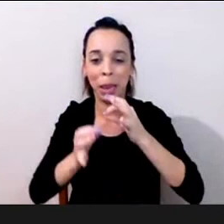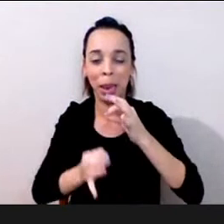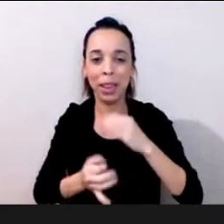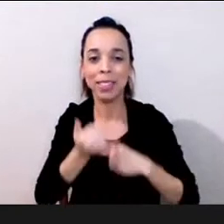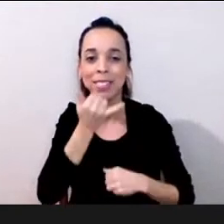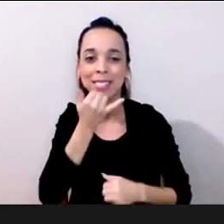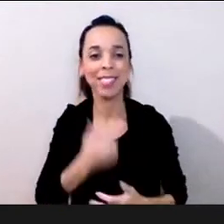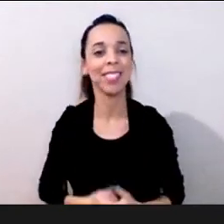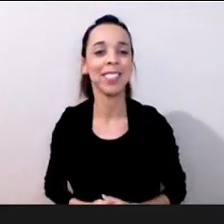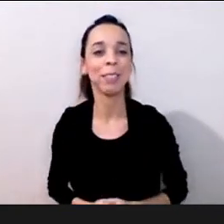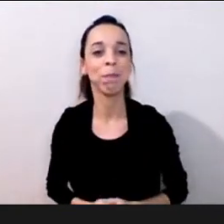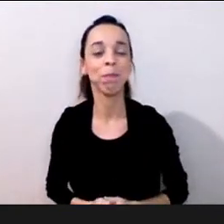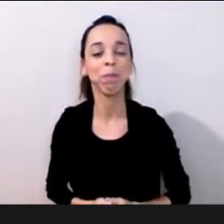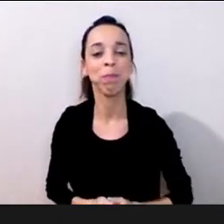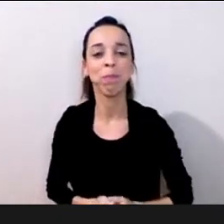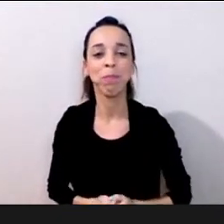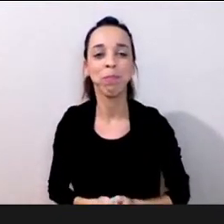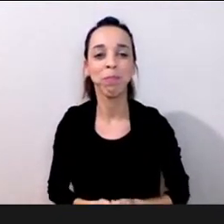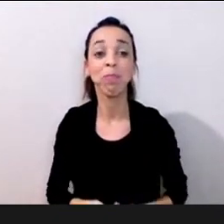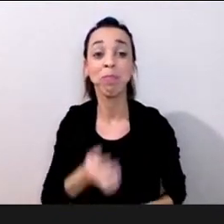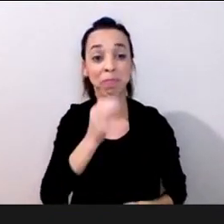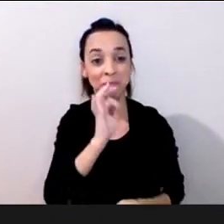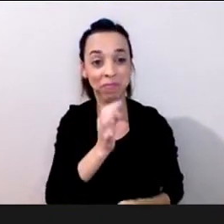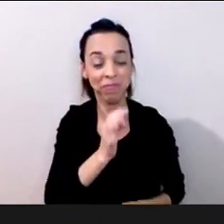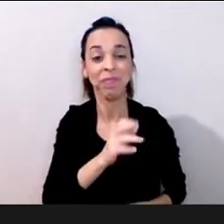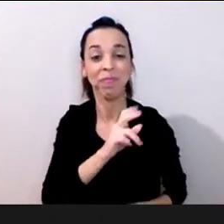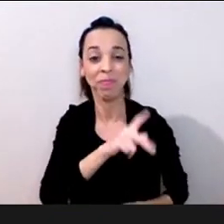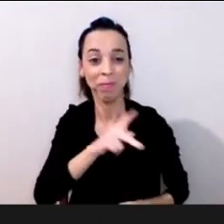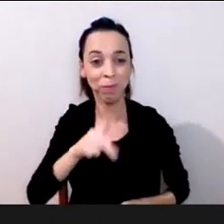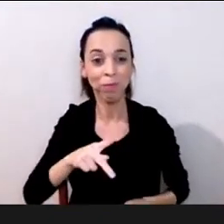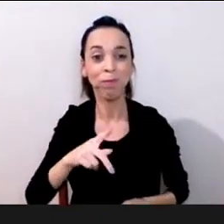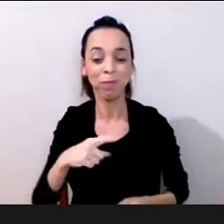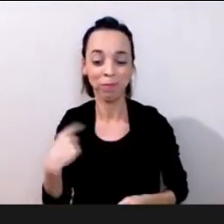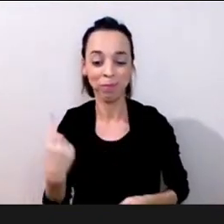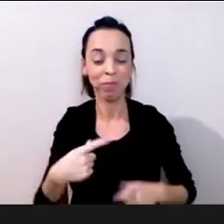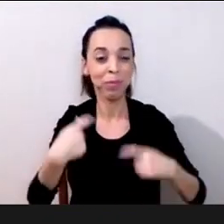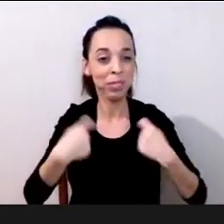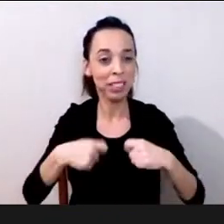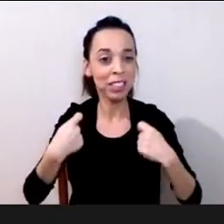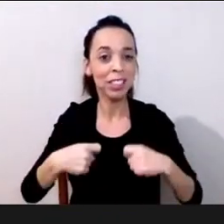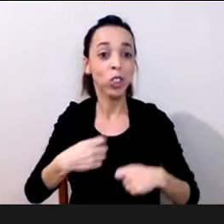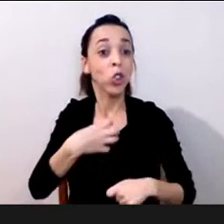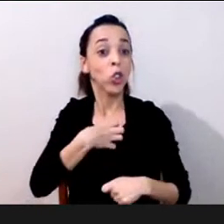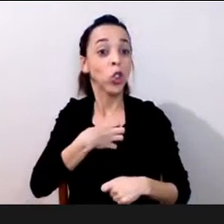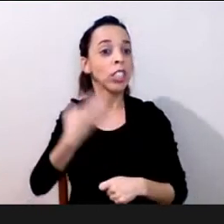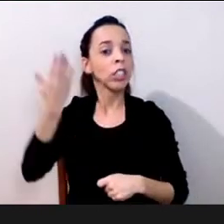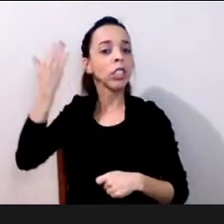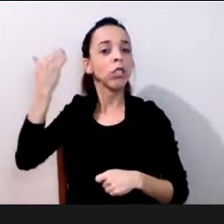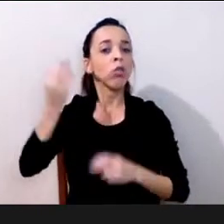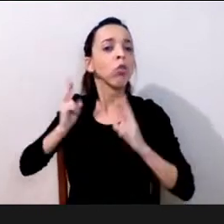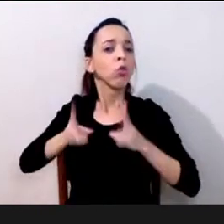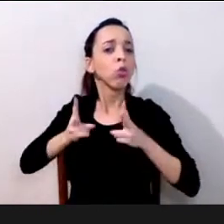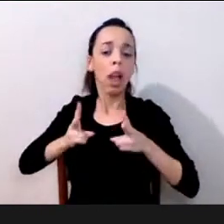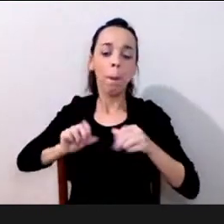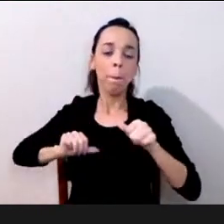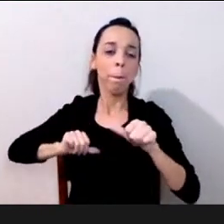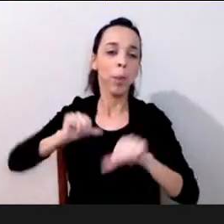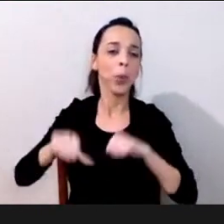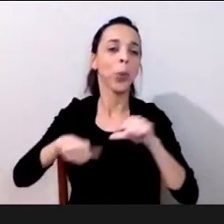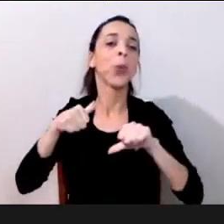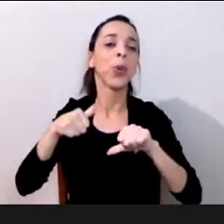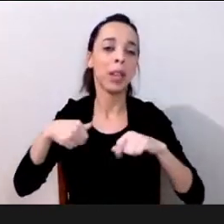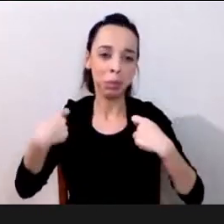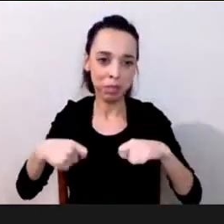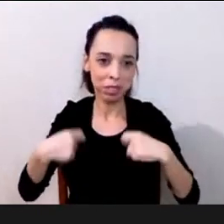urgente emergente de realmente atuarmos de uma outra forma tendo em vista a gente não tem controle de nada ficou